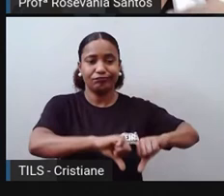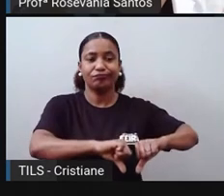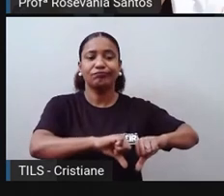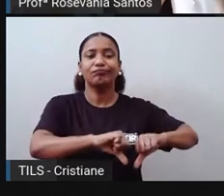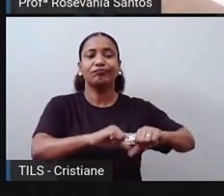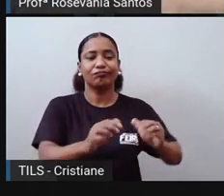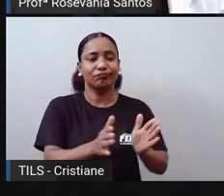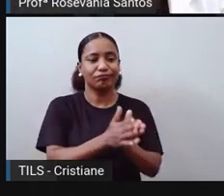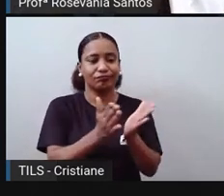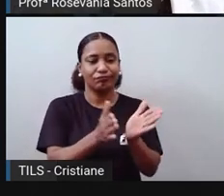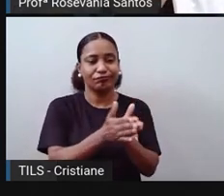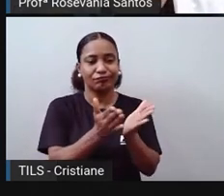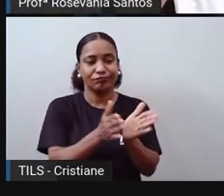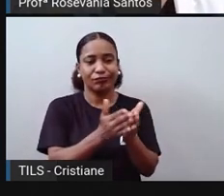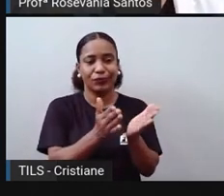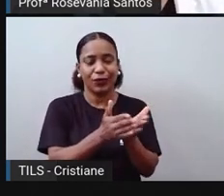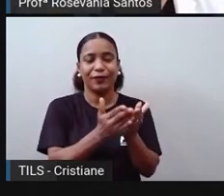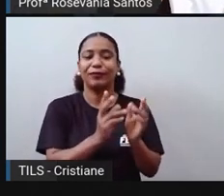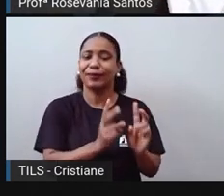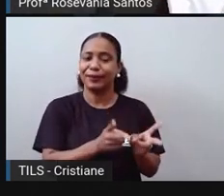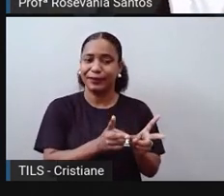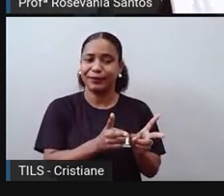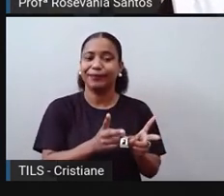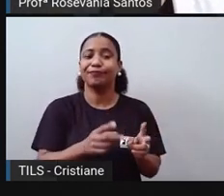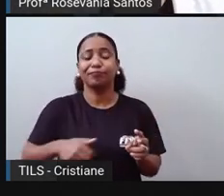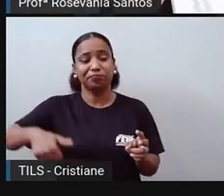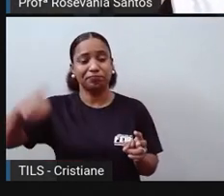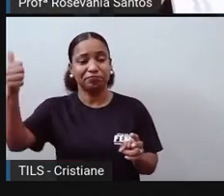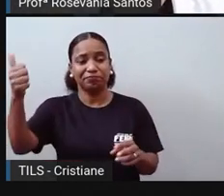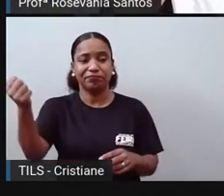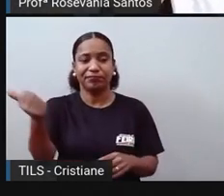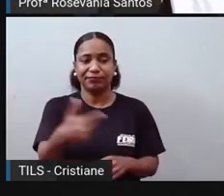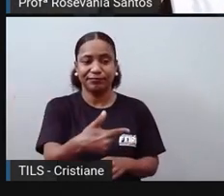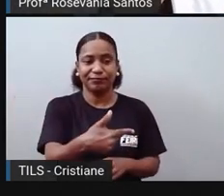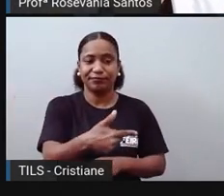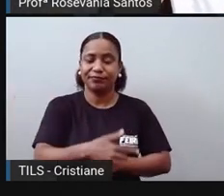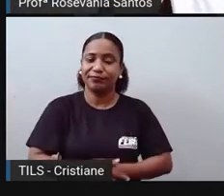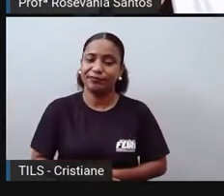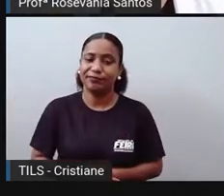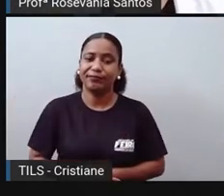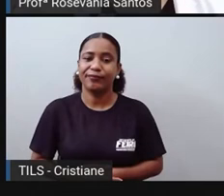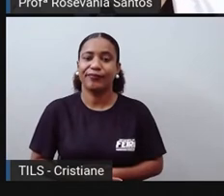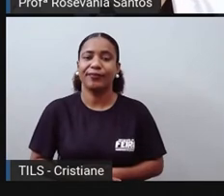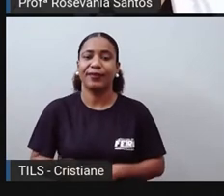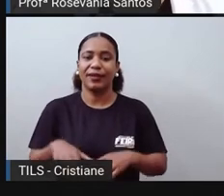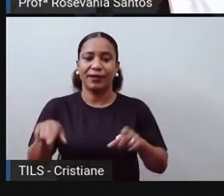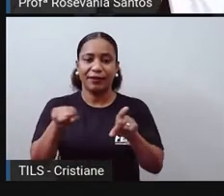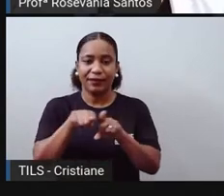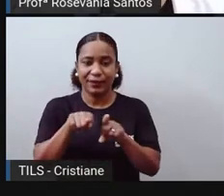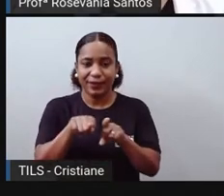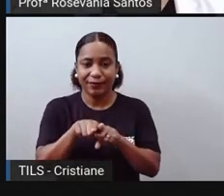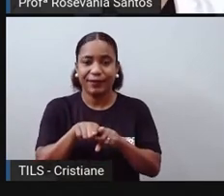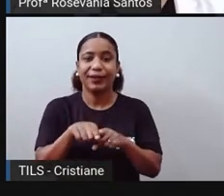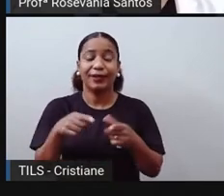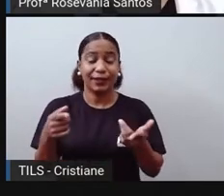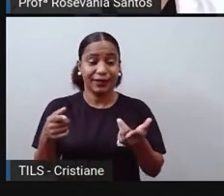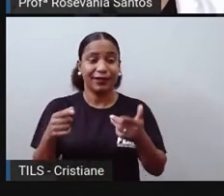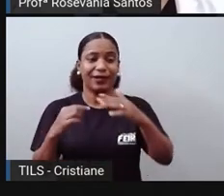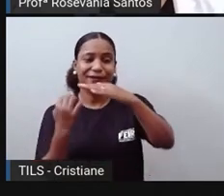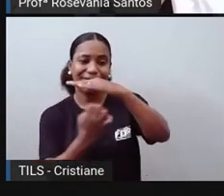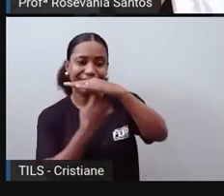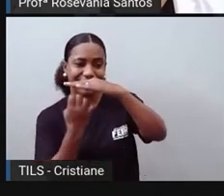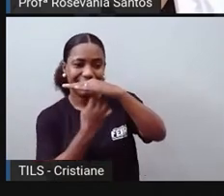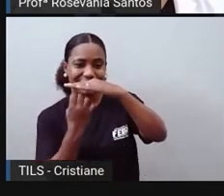né, nessa escala aí, já que eu estou enriquecendo mais um do que o outro, vão sofrer também. A falência das pequenas empresas que